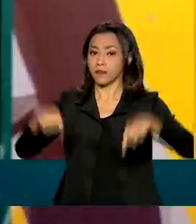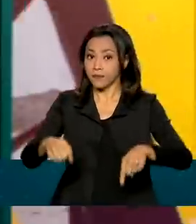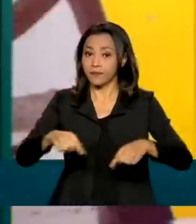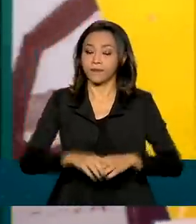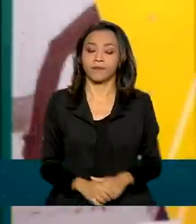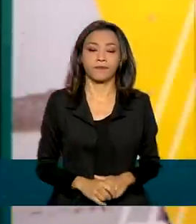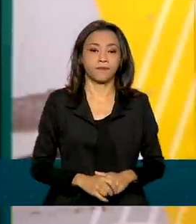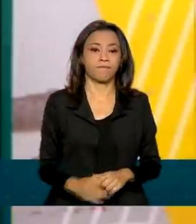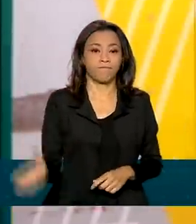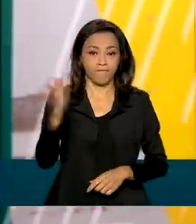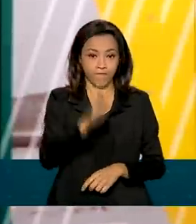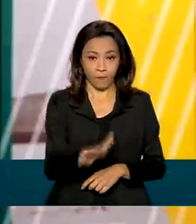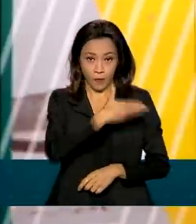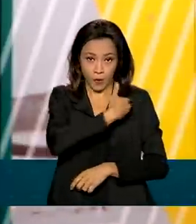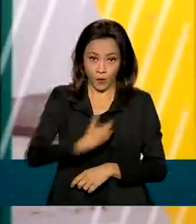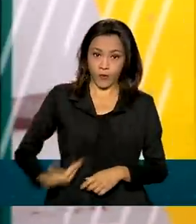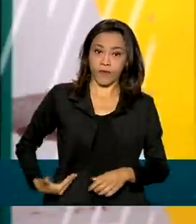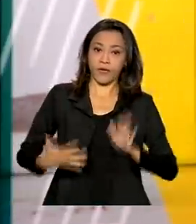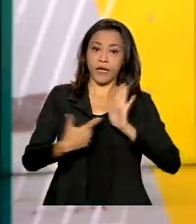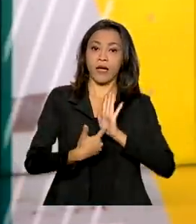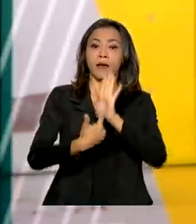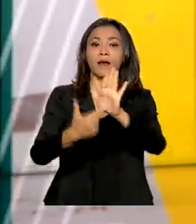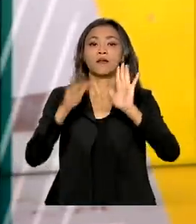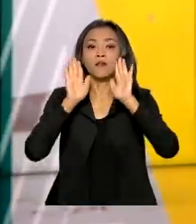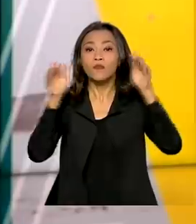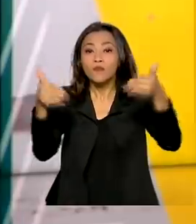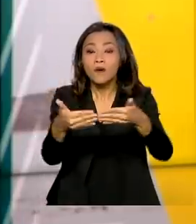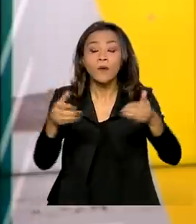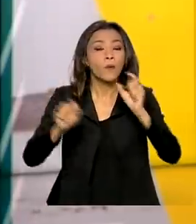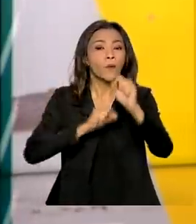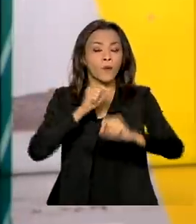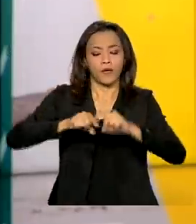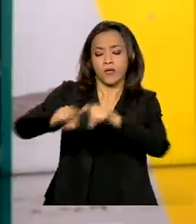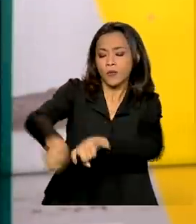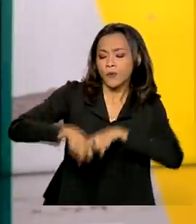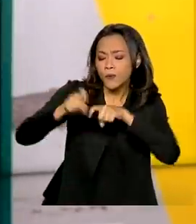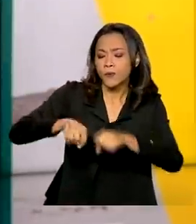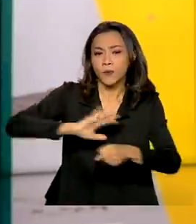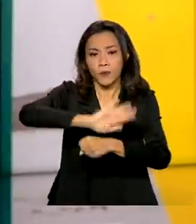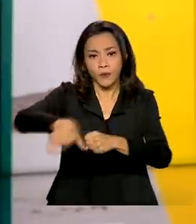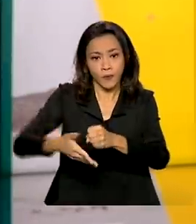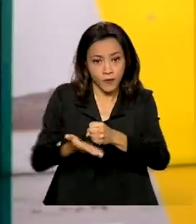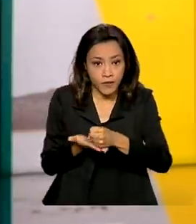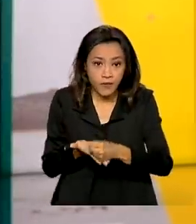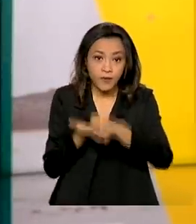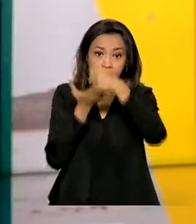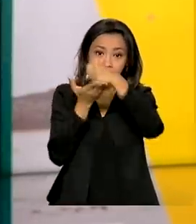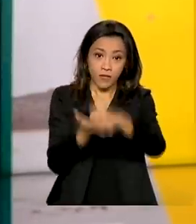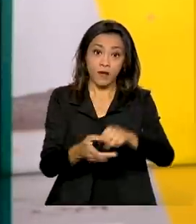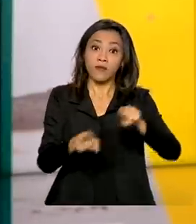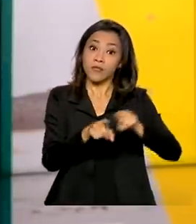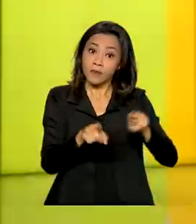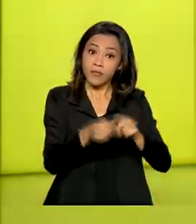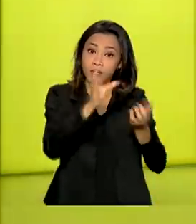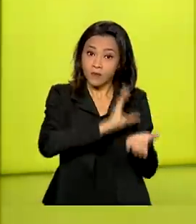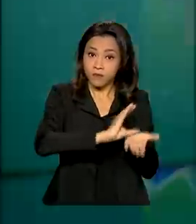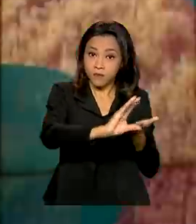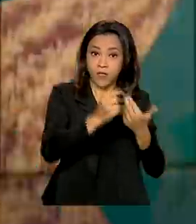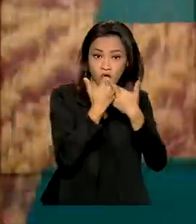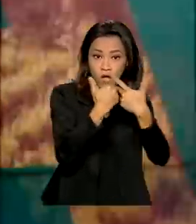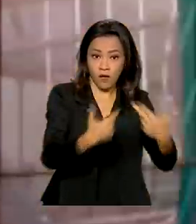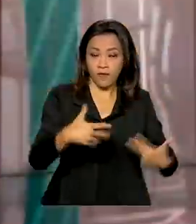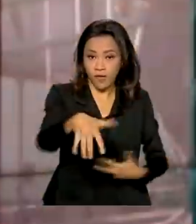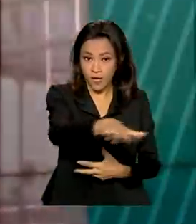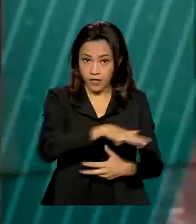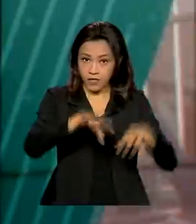O governo também apresentou no fórum a agricultura sustentável e investimentos em inovação e infraestrutura. Um estudo